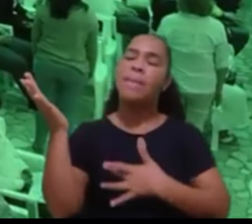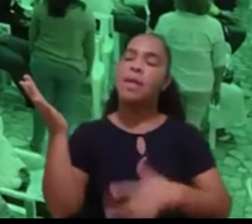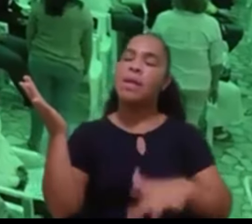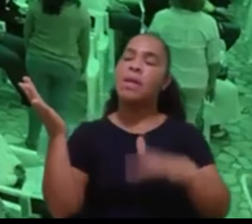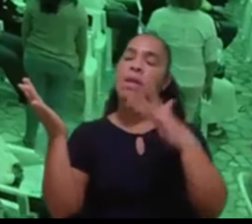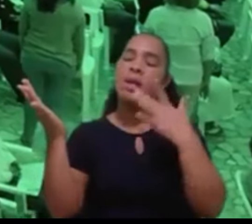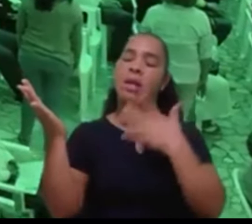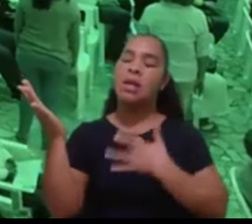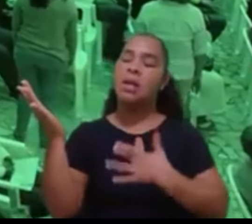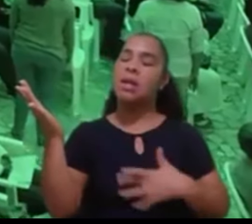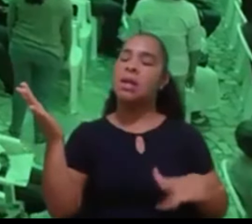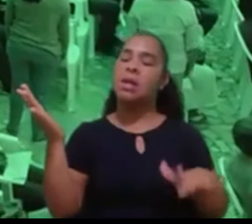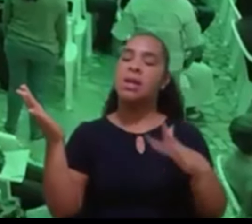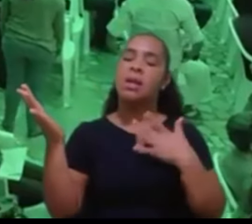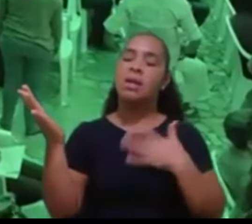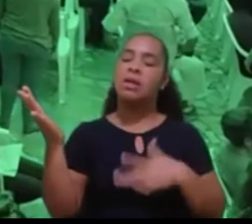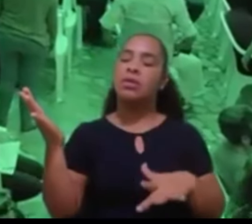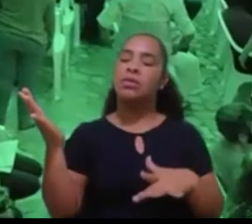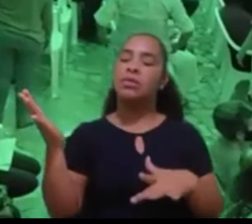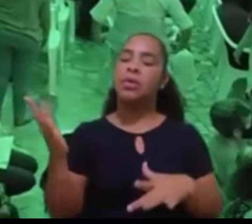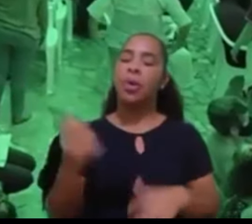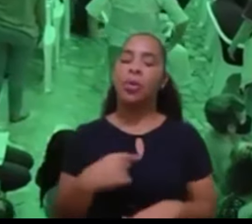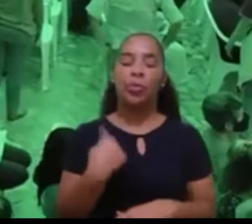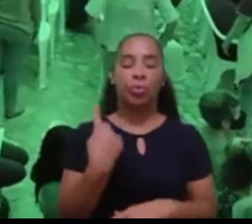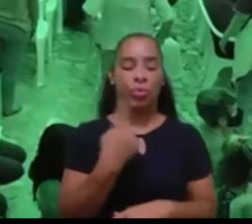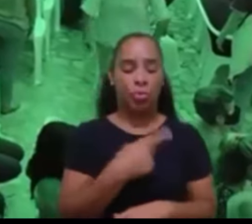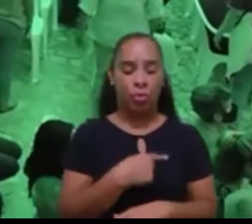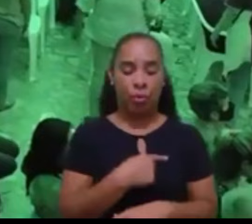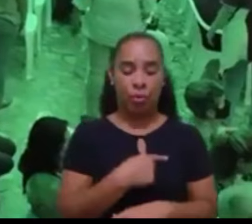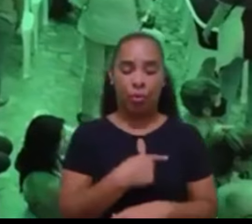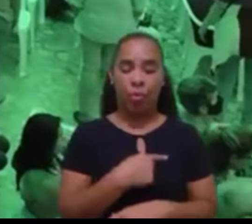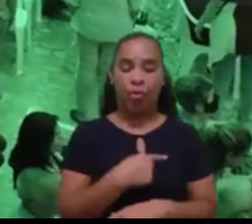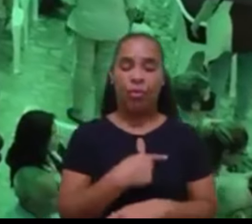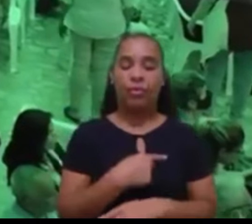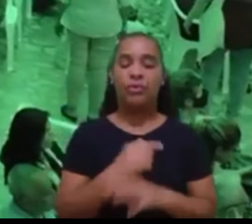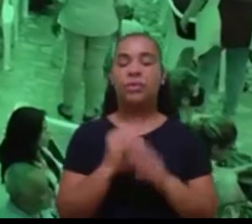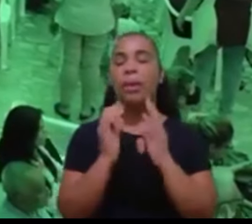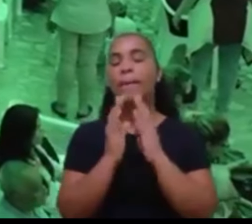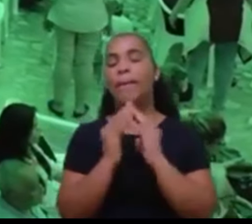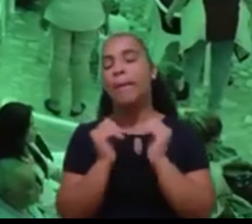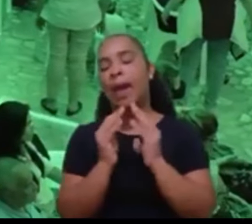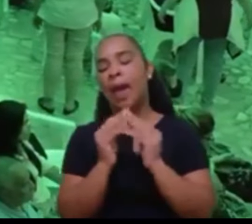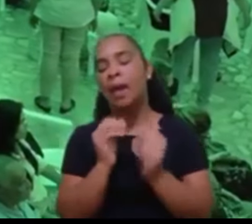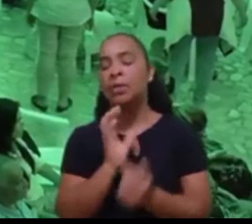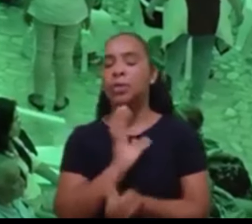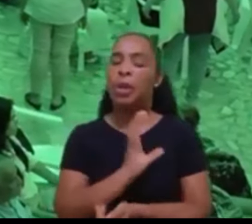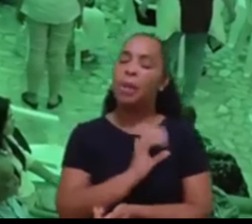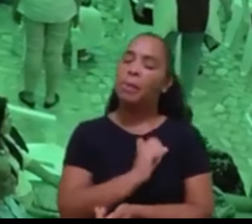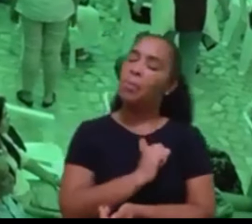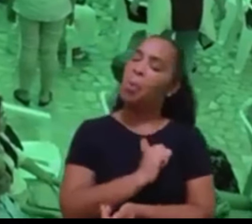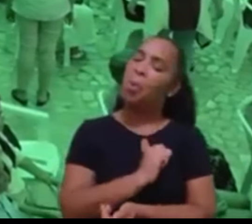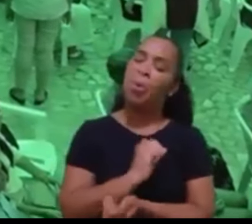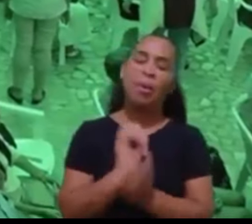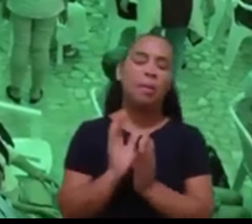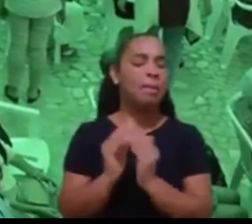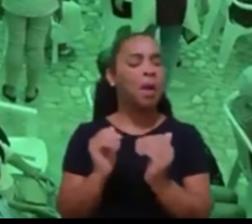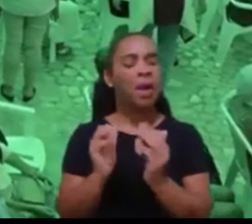Então, não apelamos mais nem para o amor, nem para a caridade,